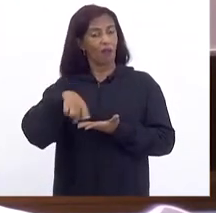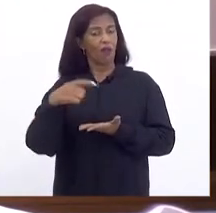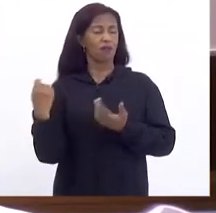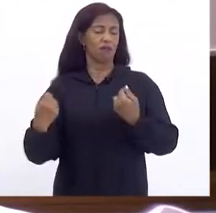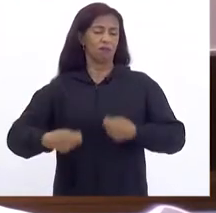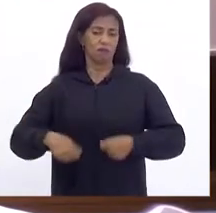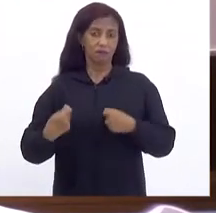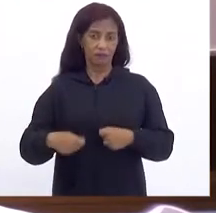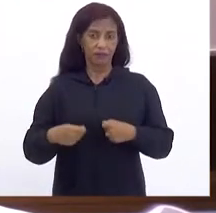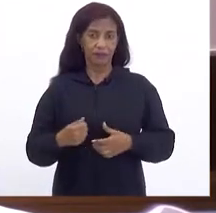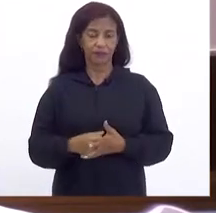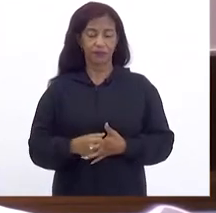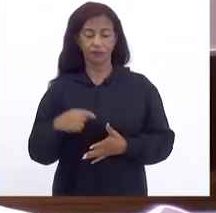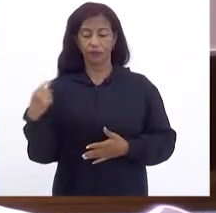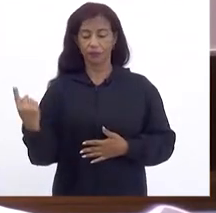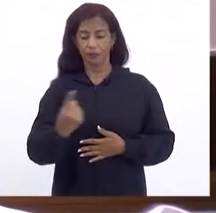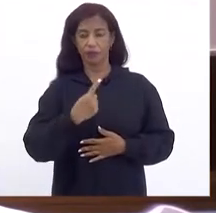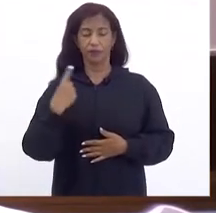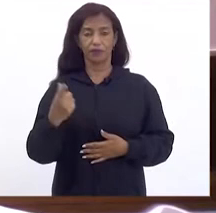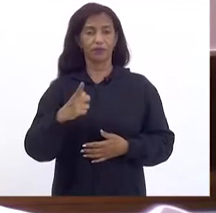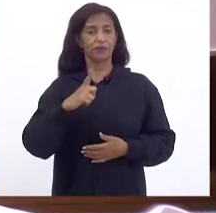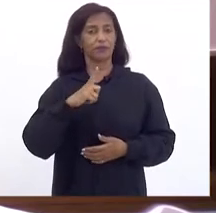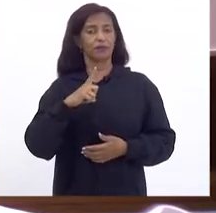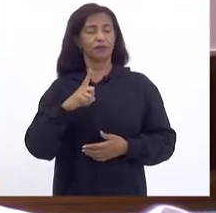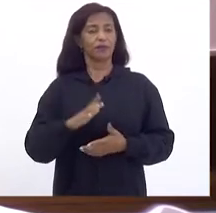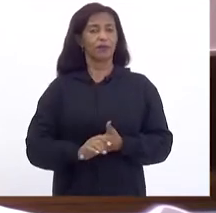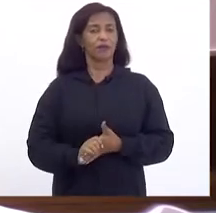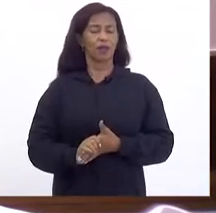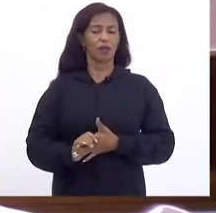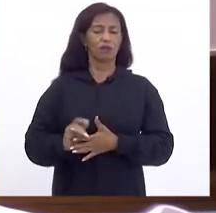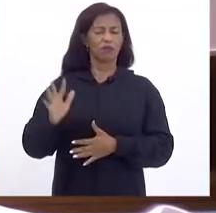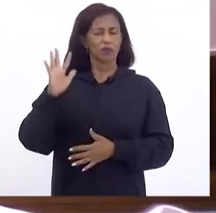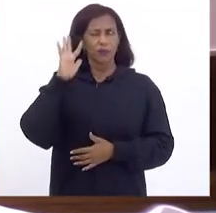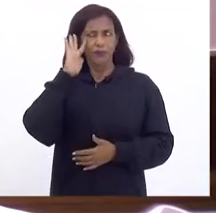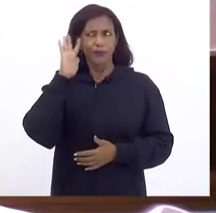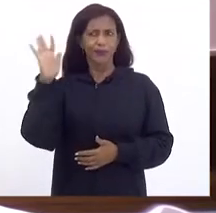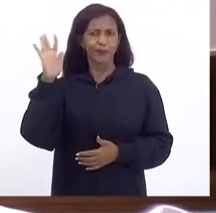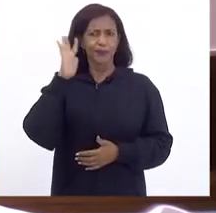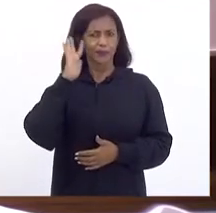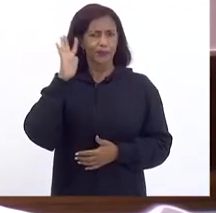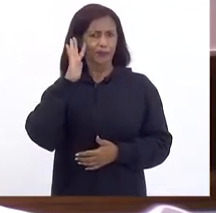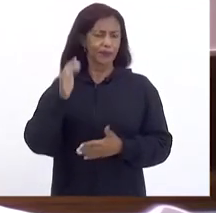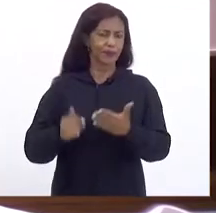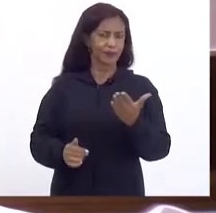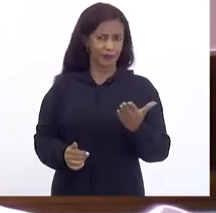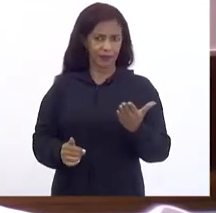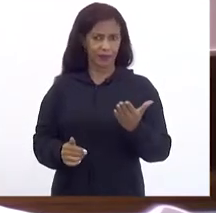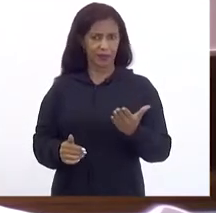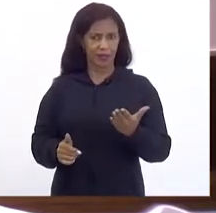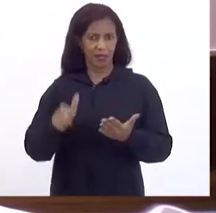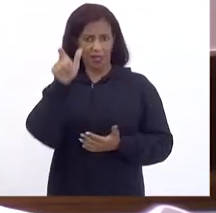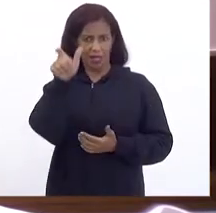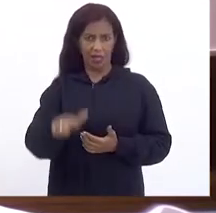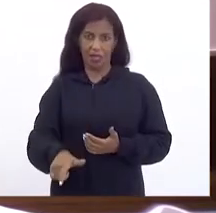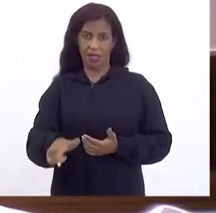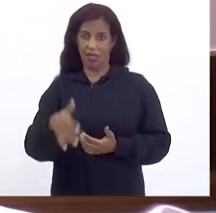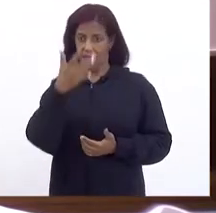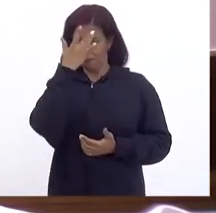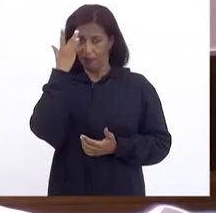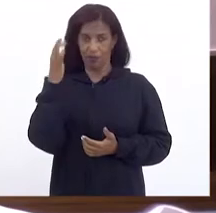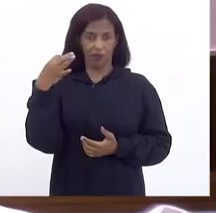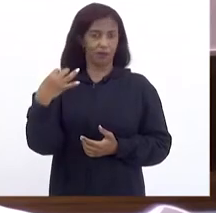Que a gente Faça aí Uma reflexão Vossa Excelência É a pessoa adequada